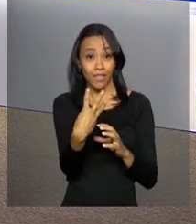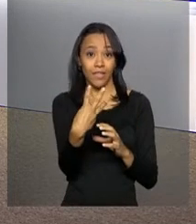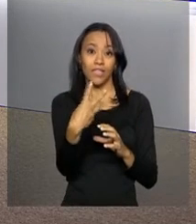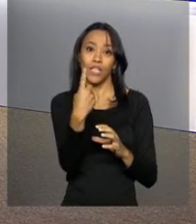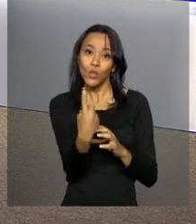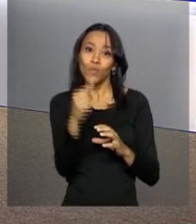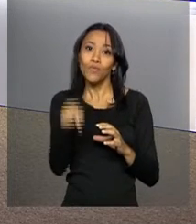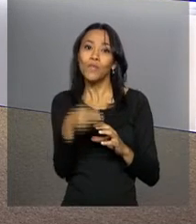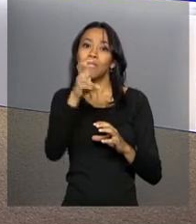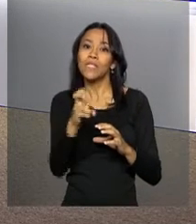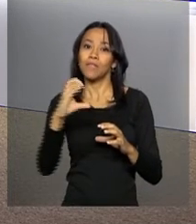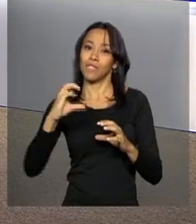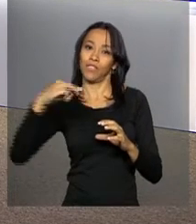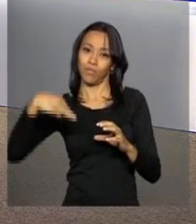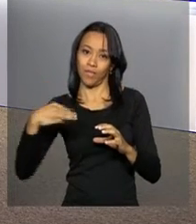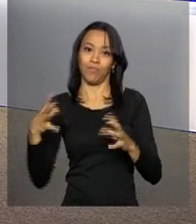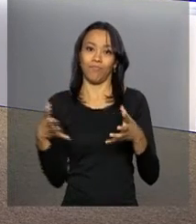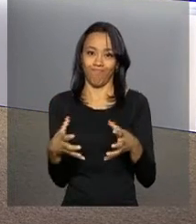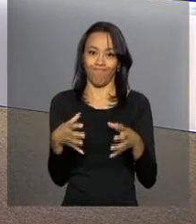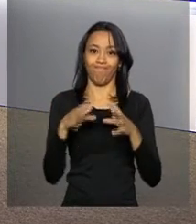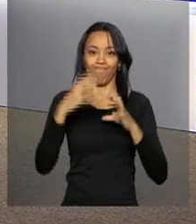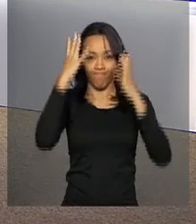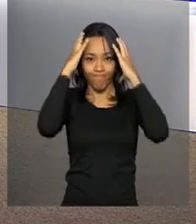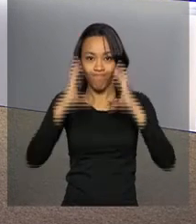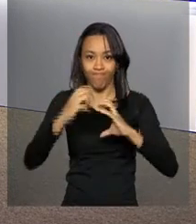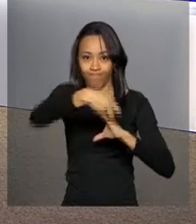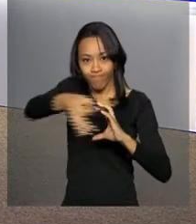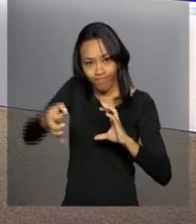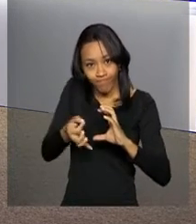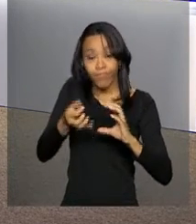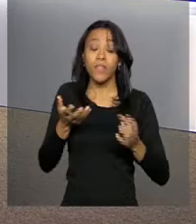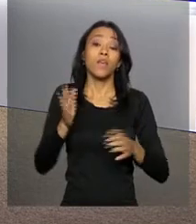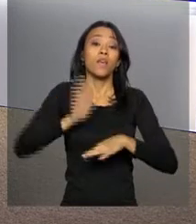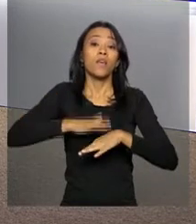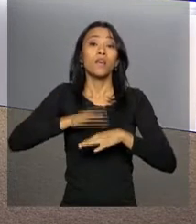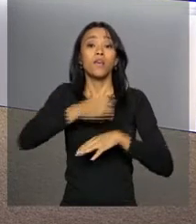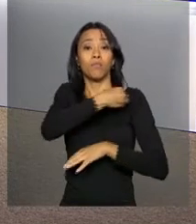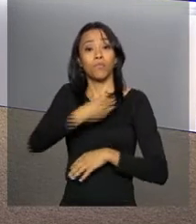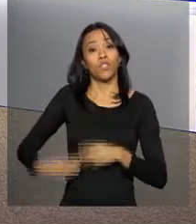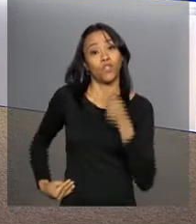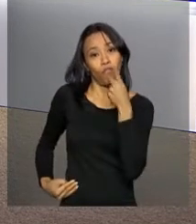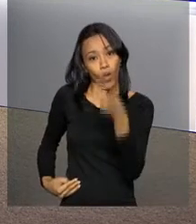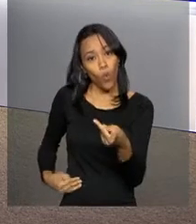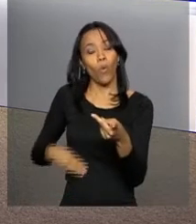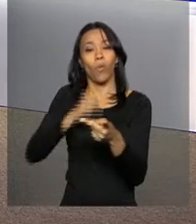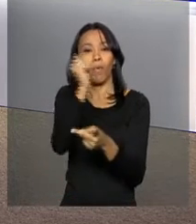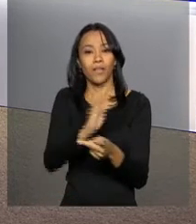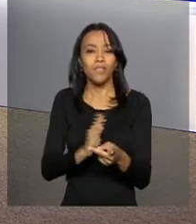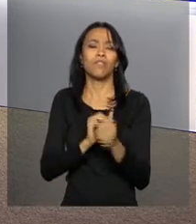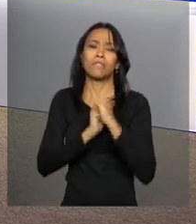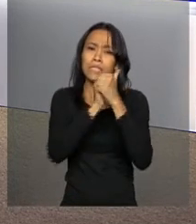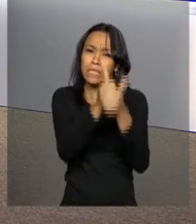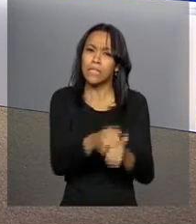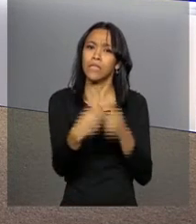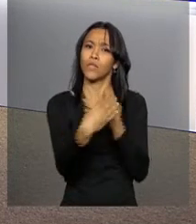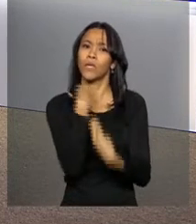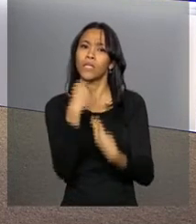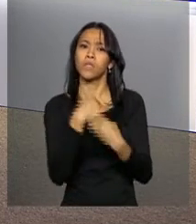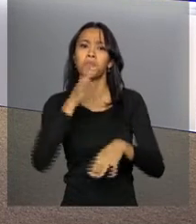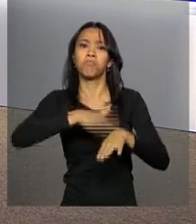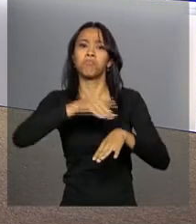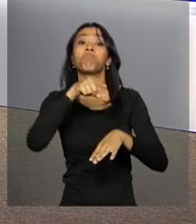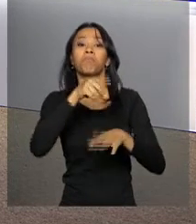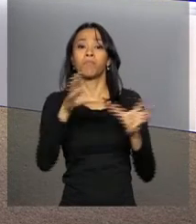,5 centímetros. O ministro Marcelo Castro afirma que o Brasil vem seguindo todas as orientações da OMS,